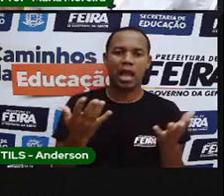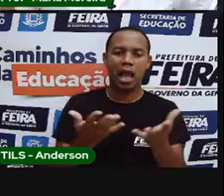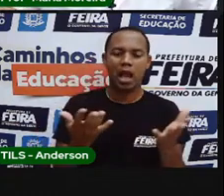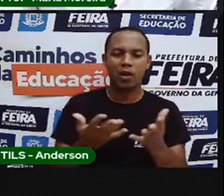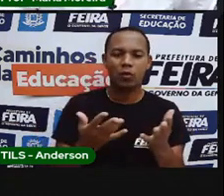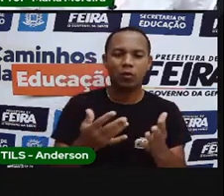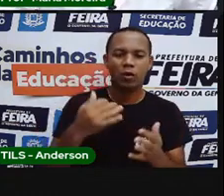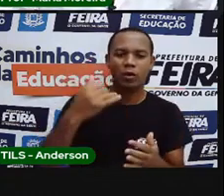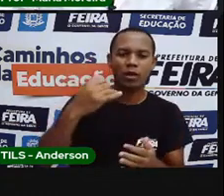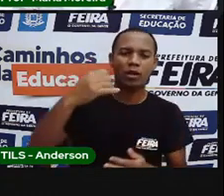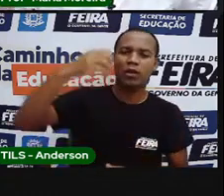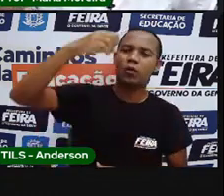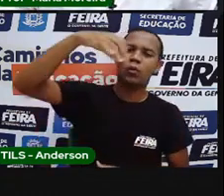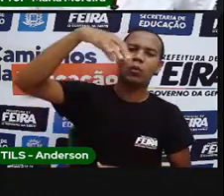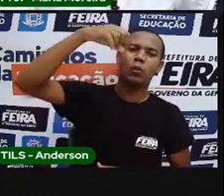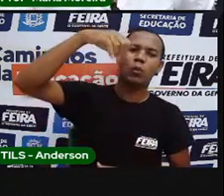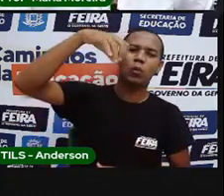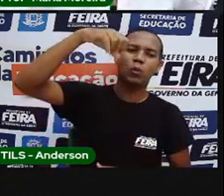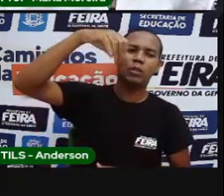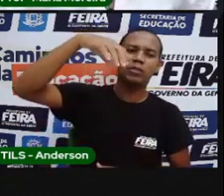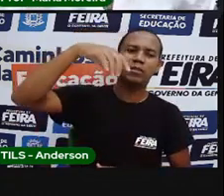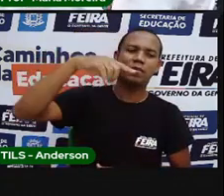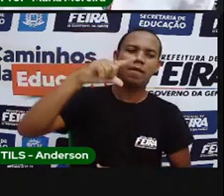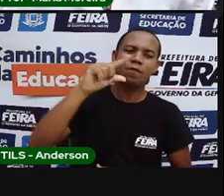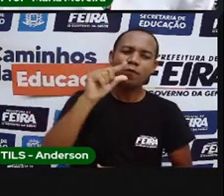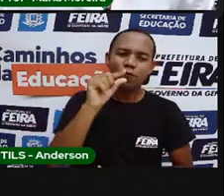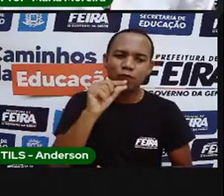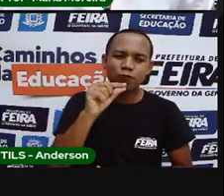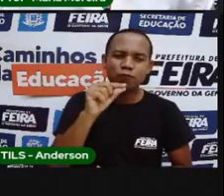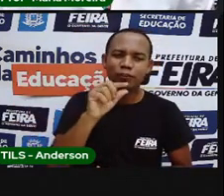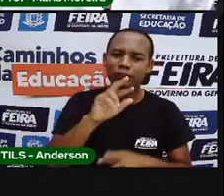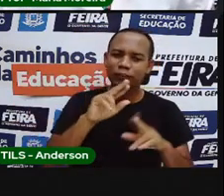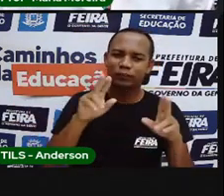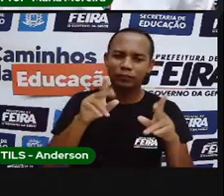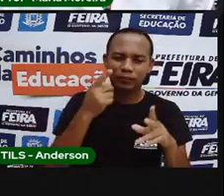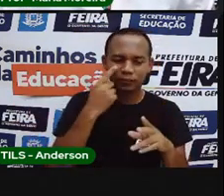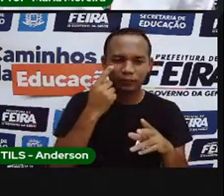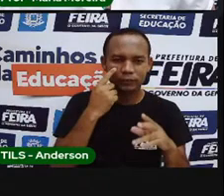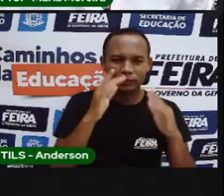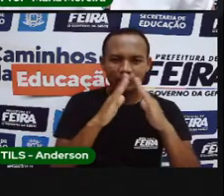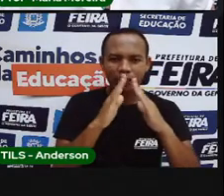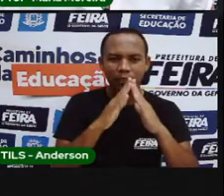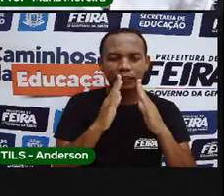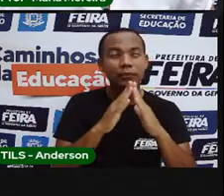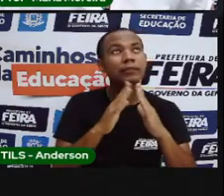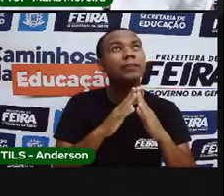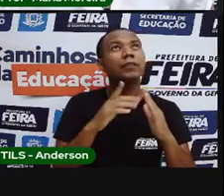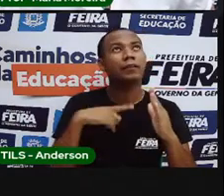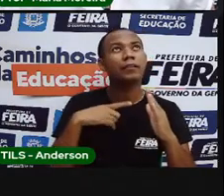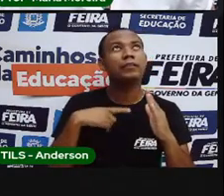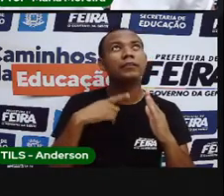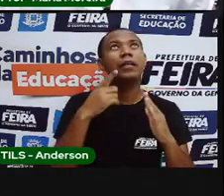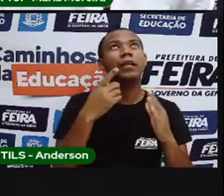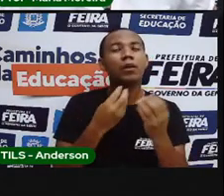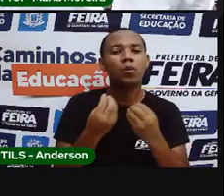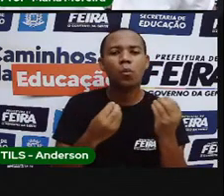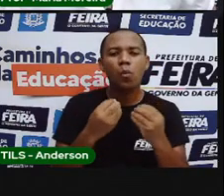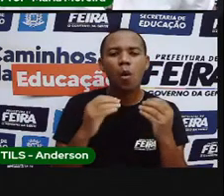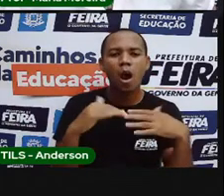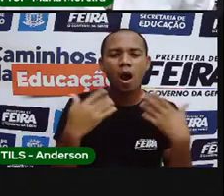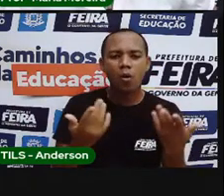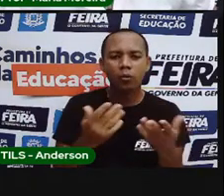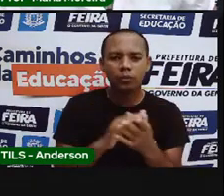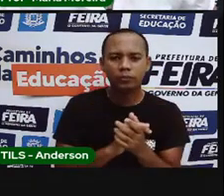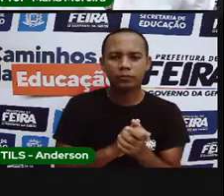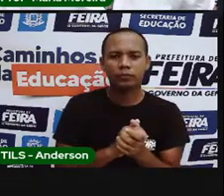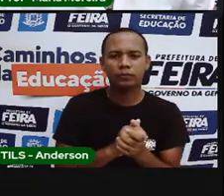mais econômicas e que vocês podem utilizar aí. Dê uma olhadinha na casa de vocês e vejam se a maioria das lâmpadas são lâmpadas